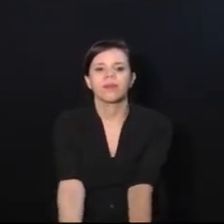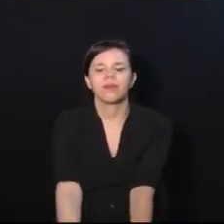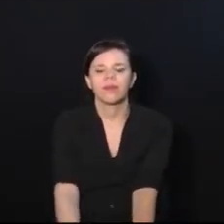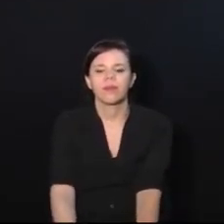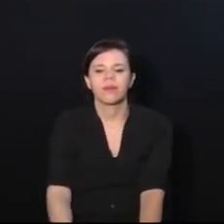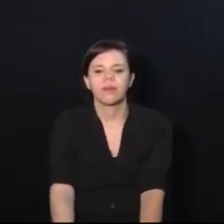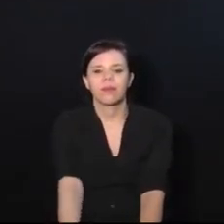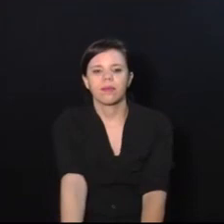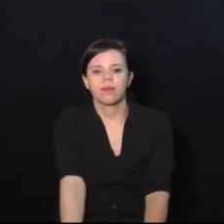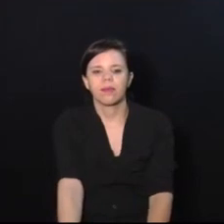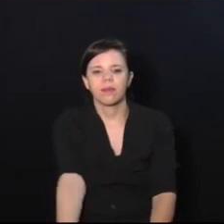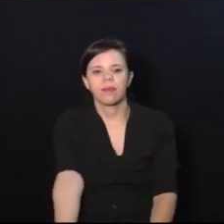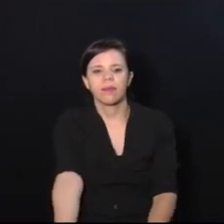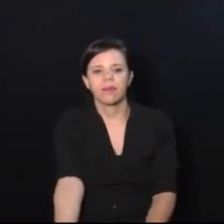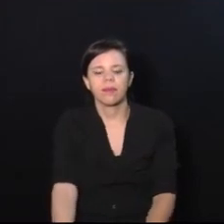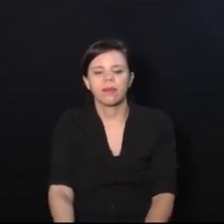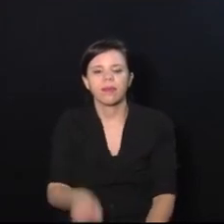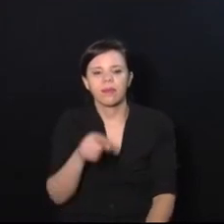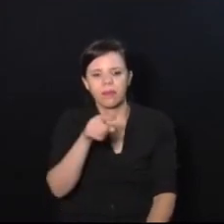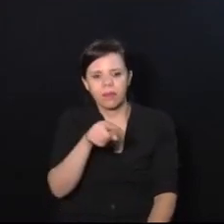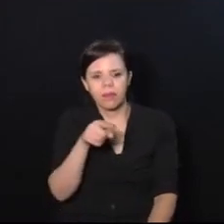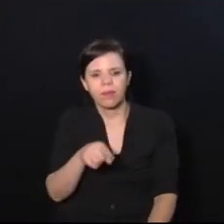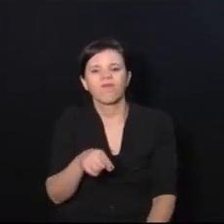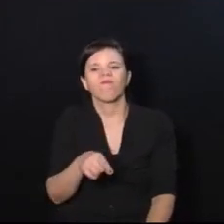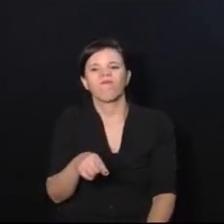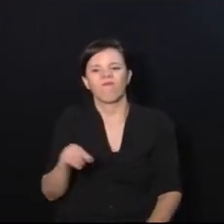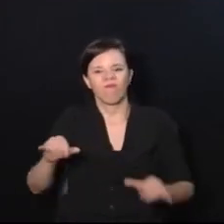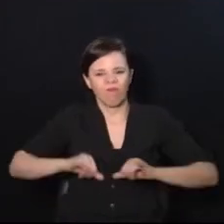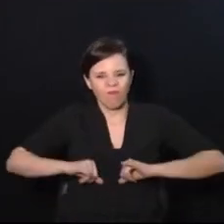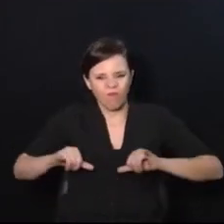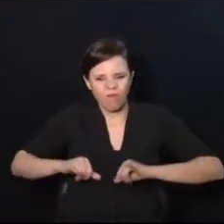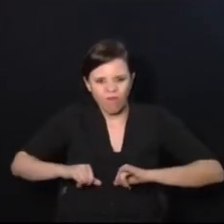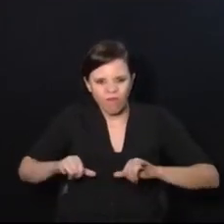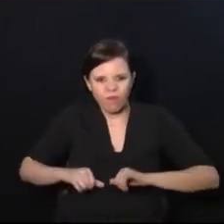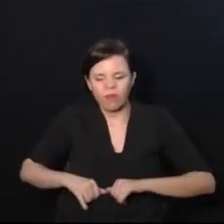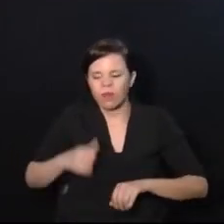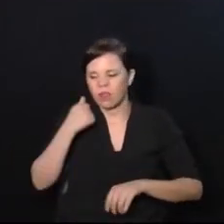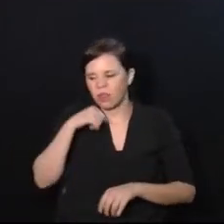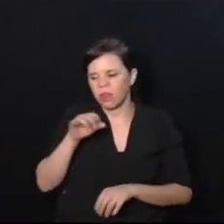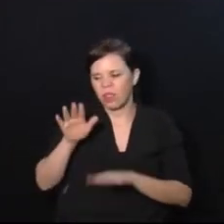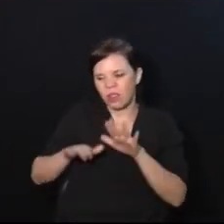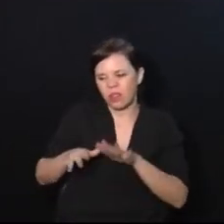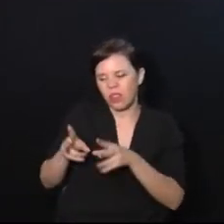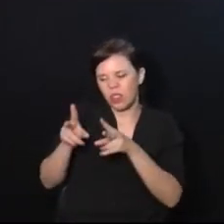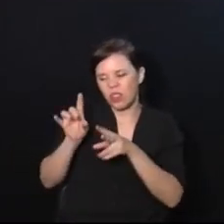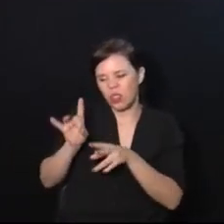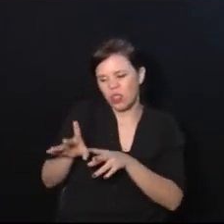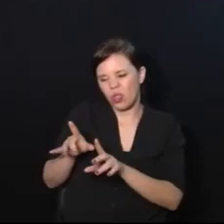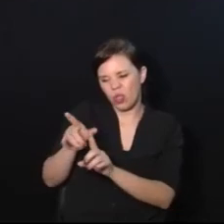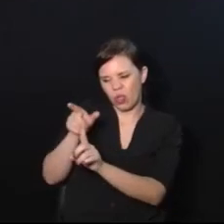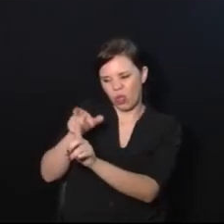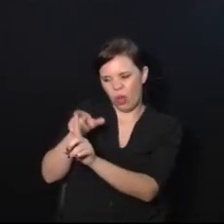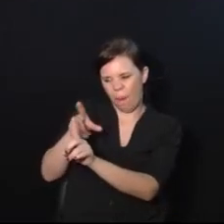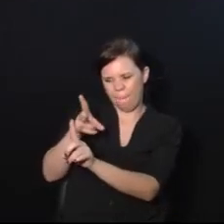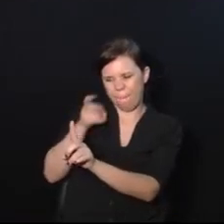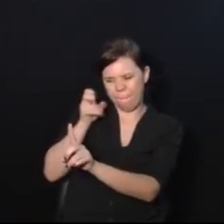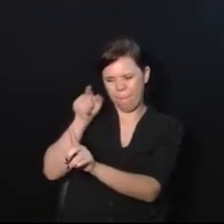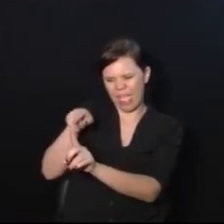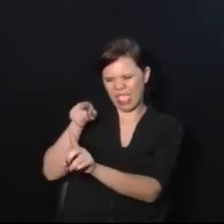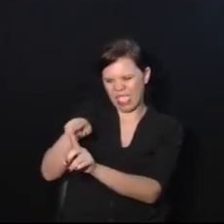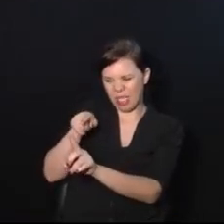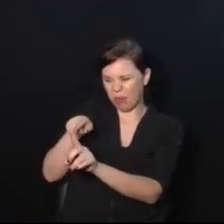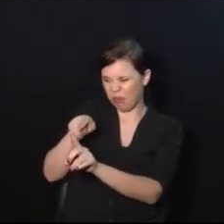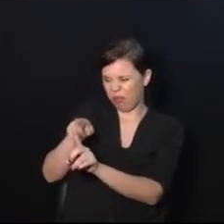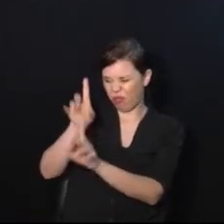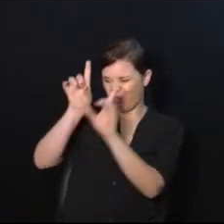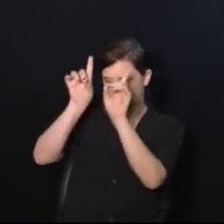Isso daqui, dói saber que sua mãe só enxerga a sua doença. Isso é um erro gravíssimo,